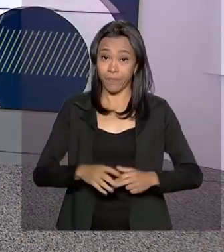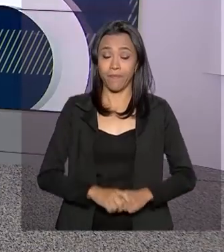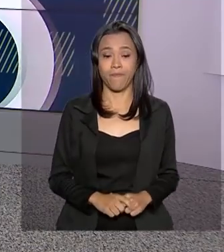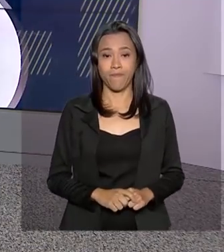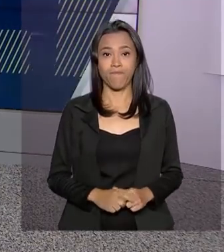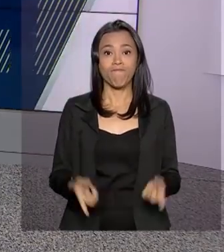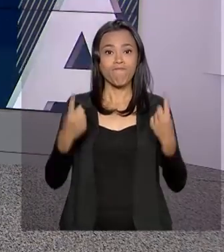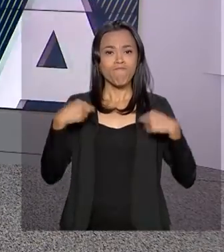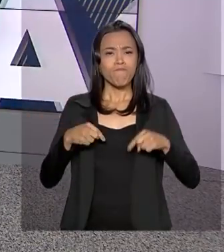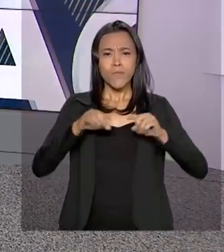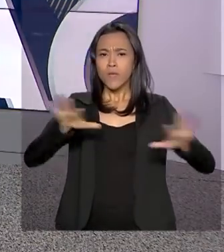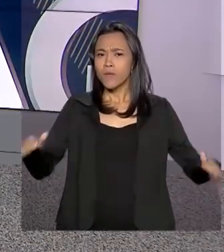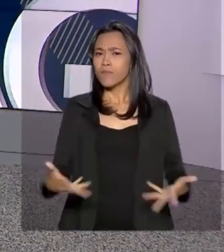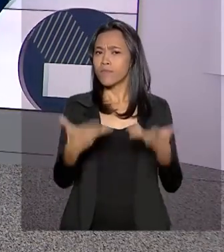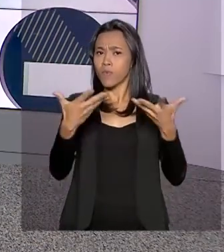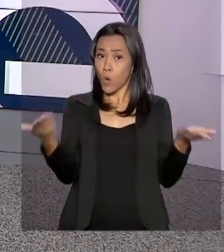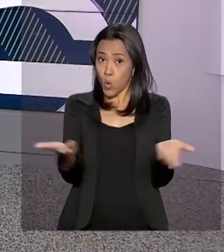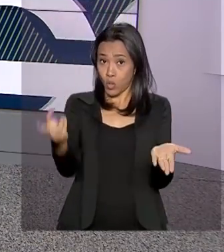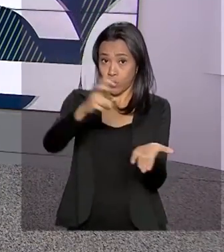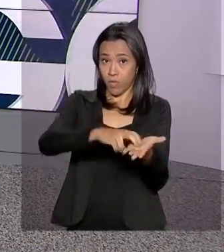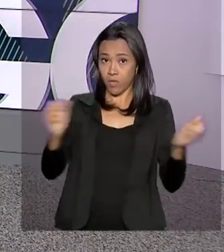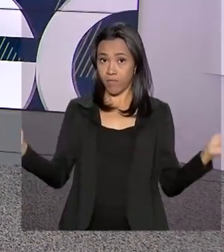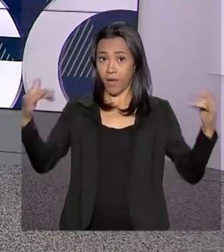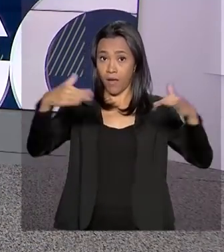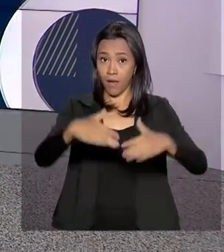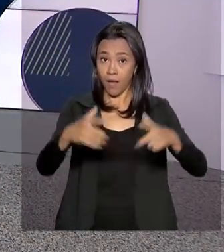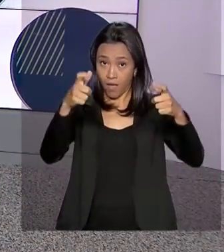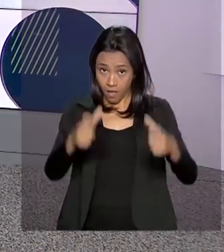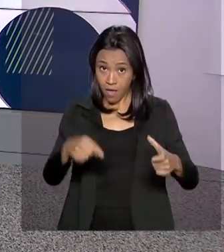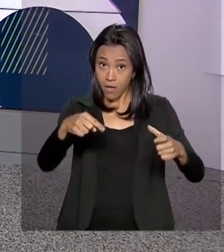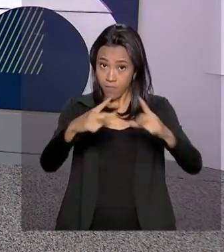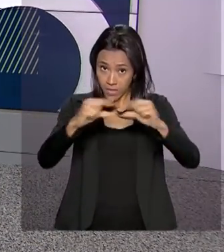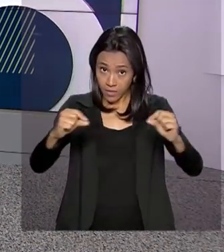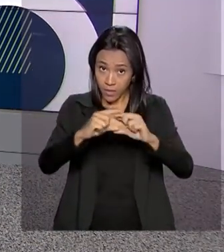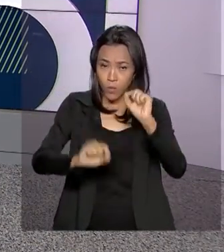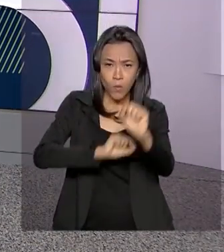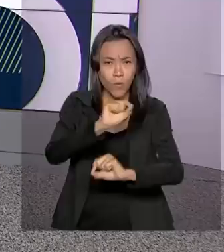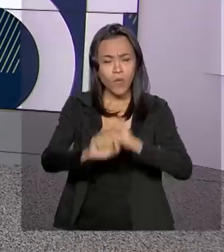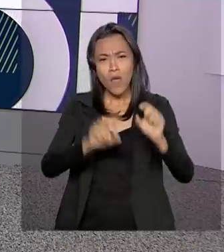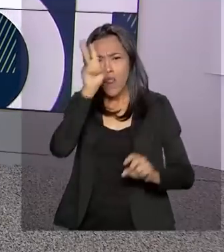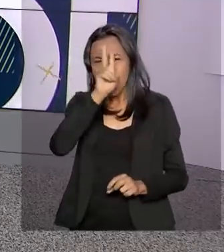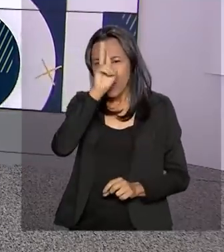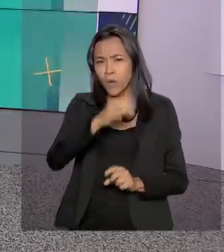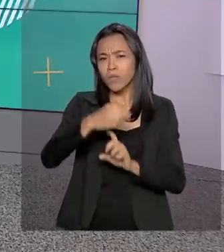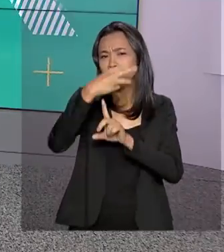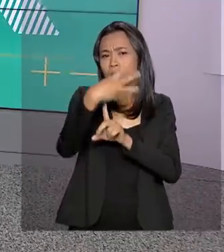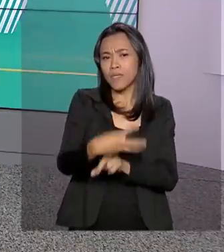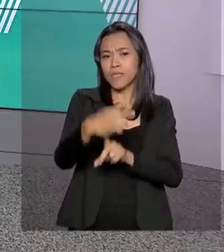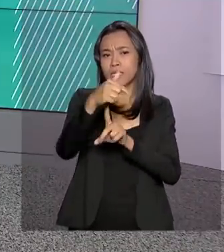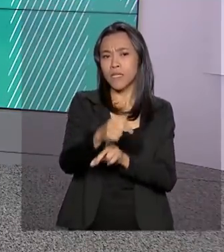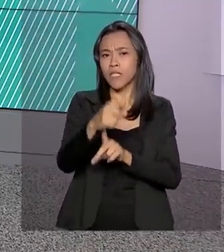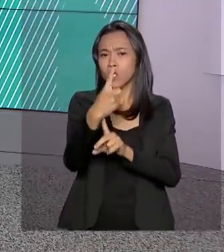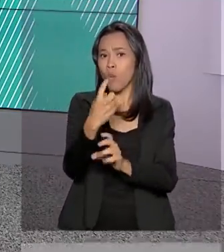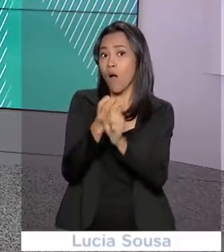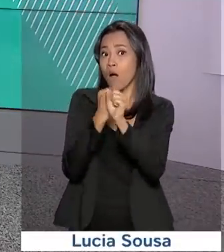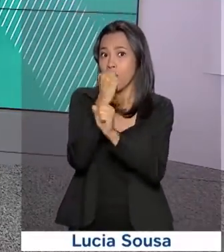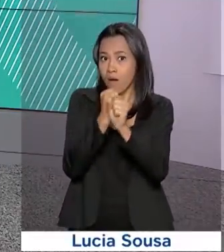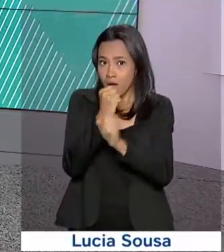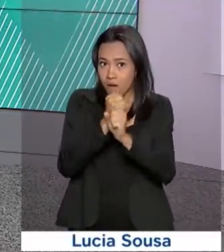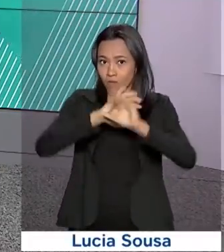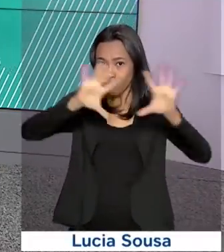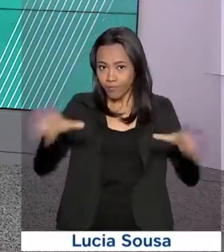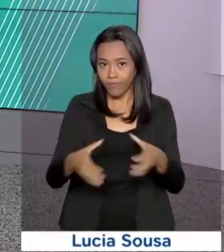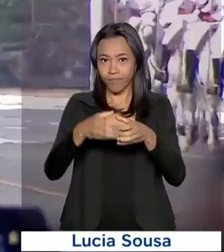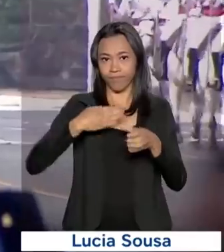Uma cerimônia hoje de manhã no setor militar urbano aqui em Brasília lembrou os 371 anos do Exército